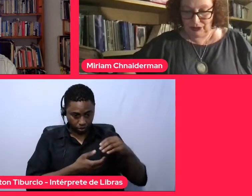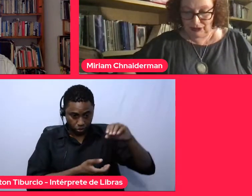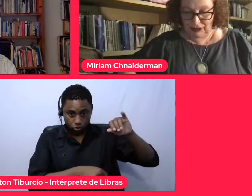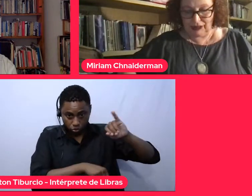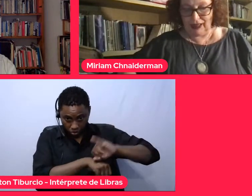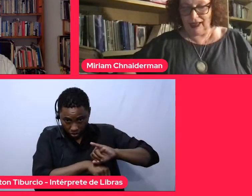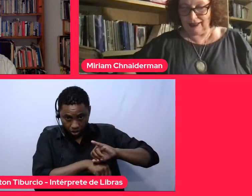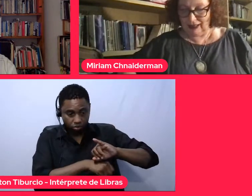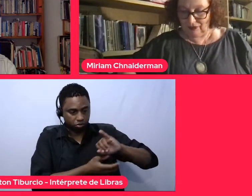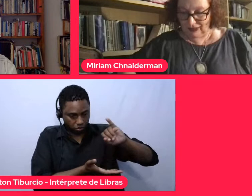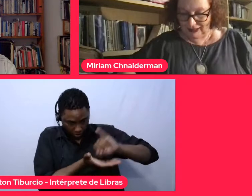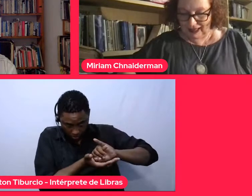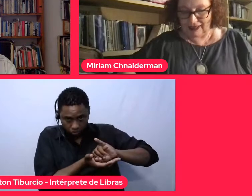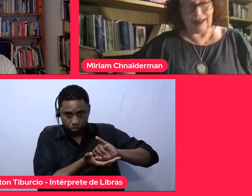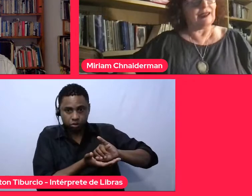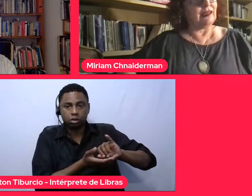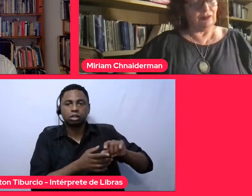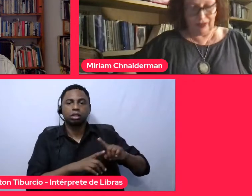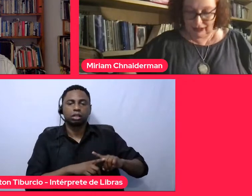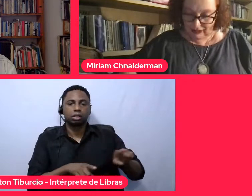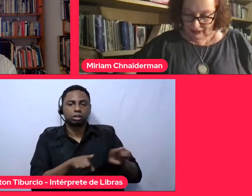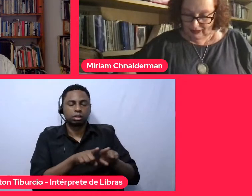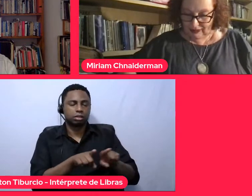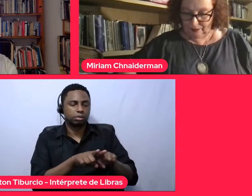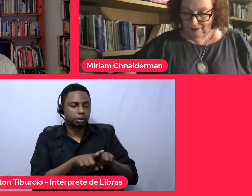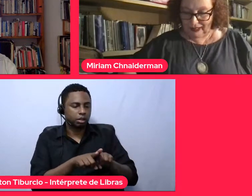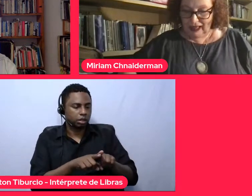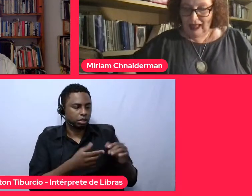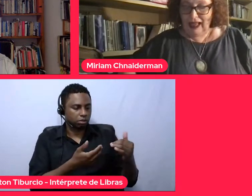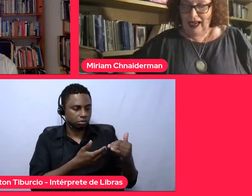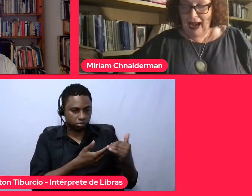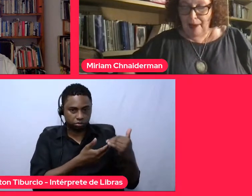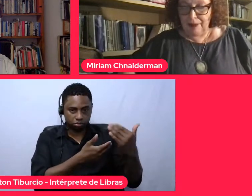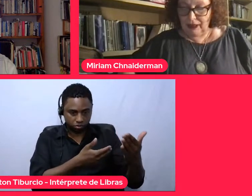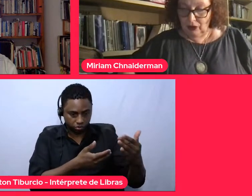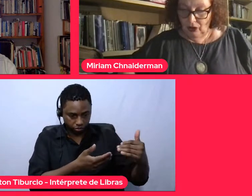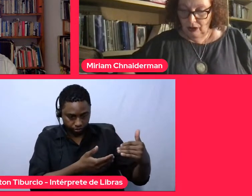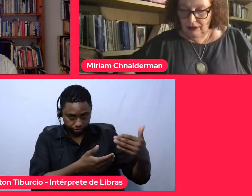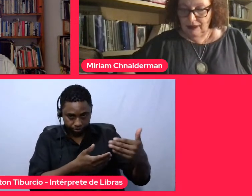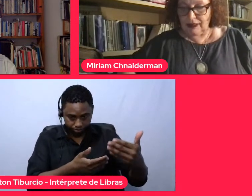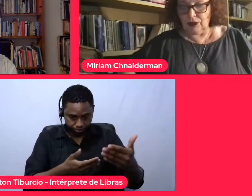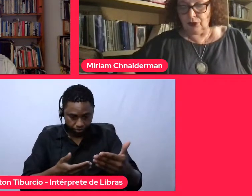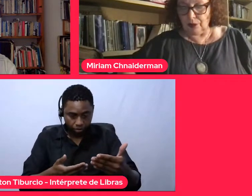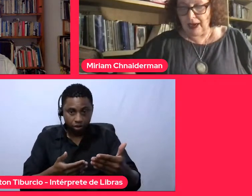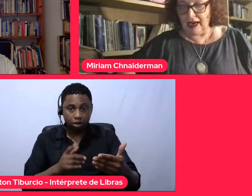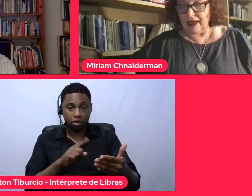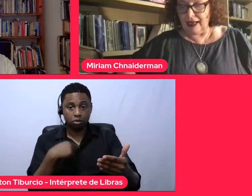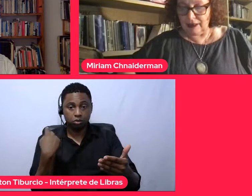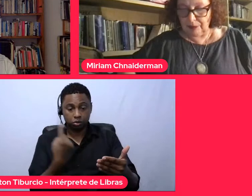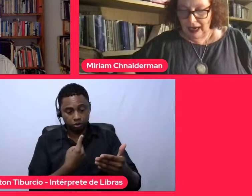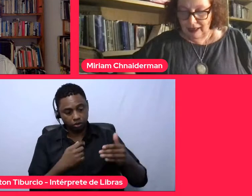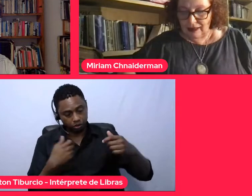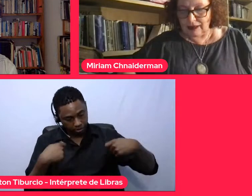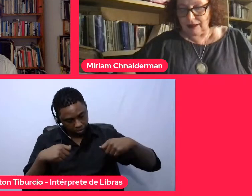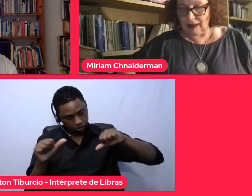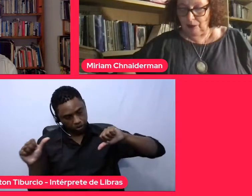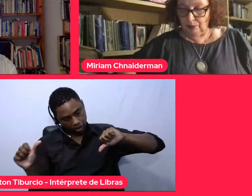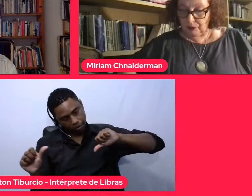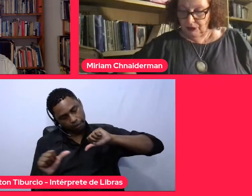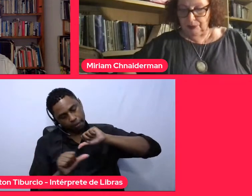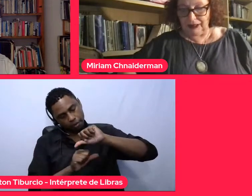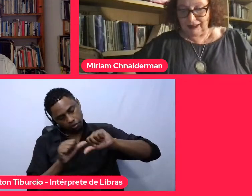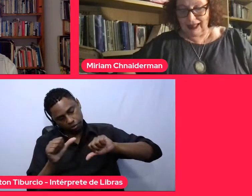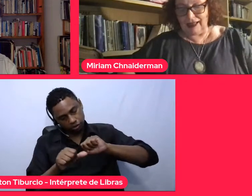cotidiana atravessada investida. Cabe a nós transformar as margens